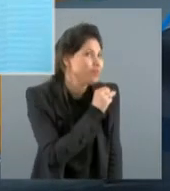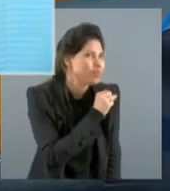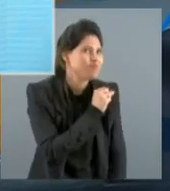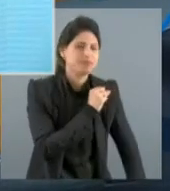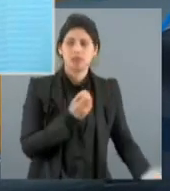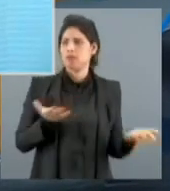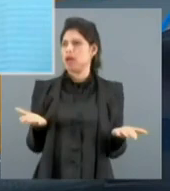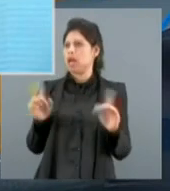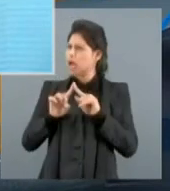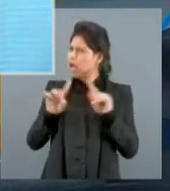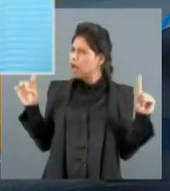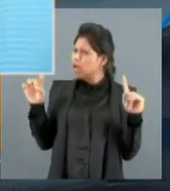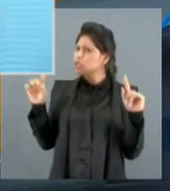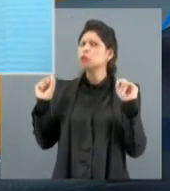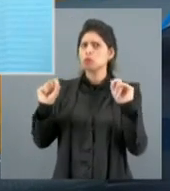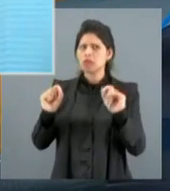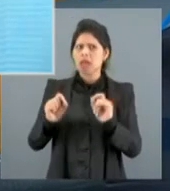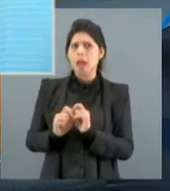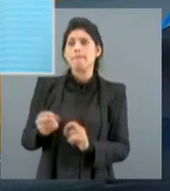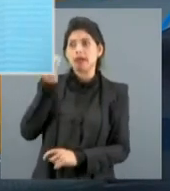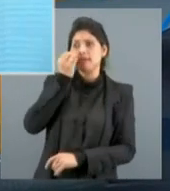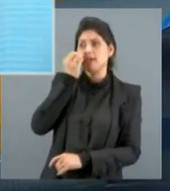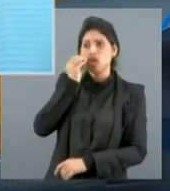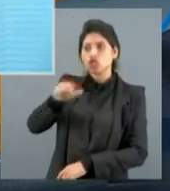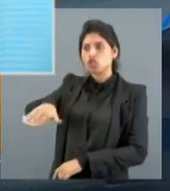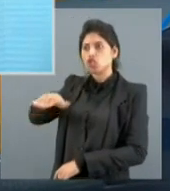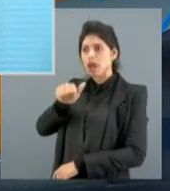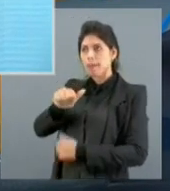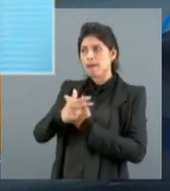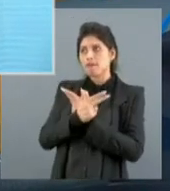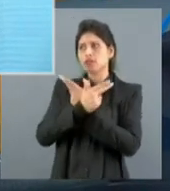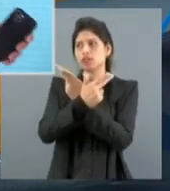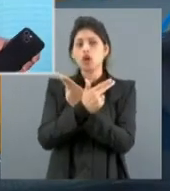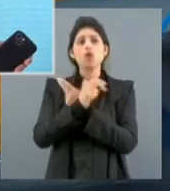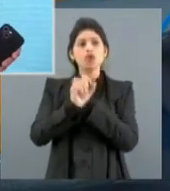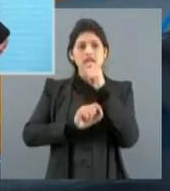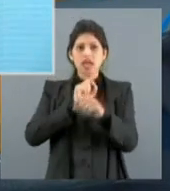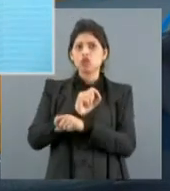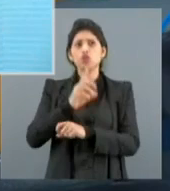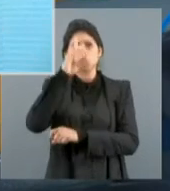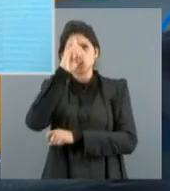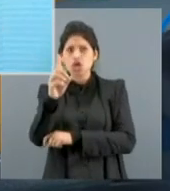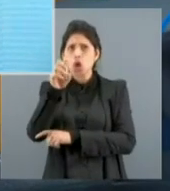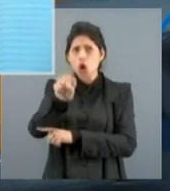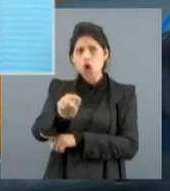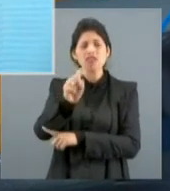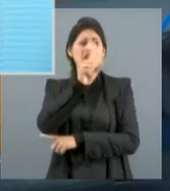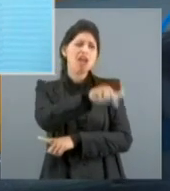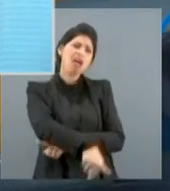Weingarten, é que o celular de Mauro Cid seria um muro das lamentações, que todas as pessoas mandavam demandas ali,